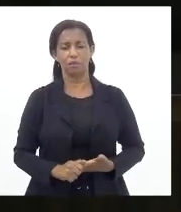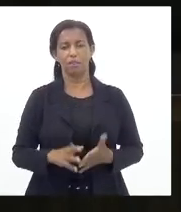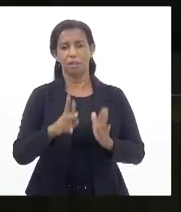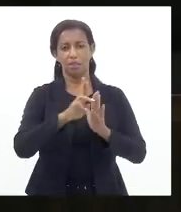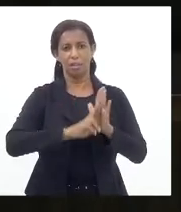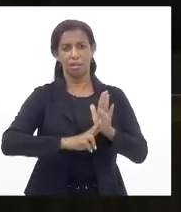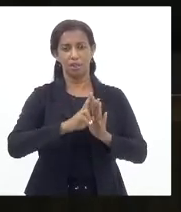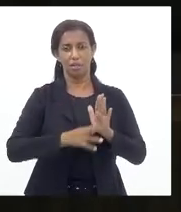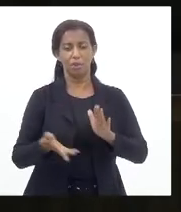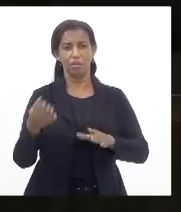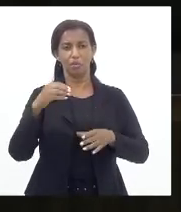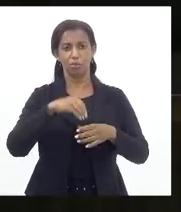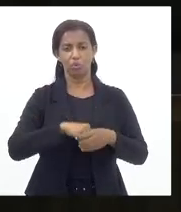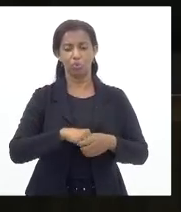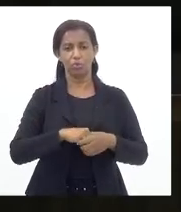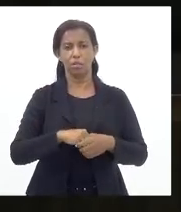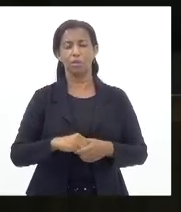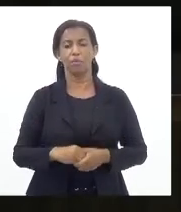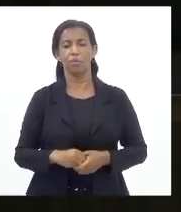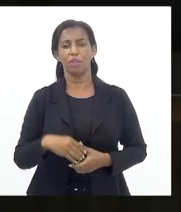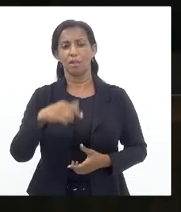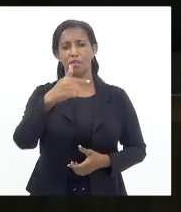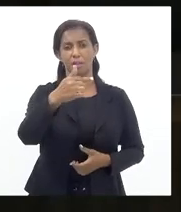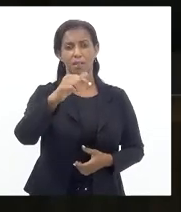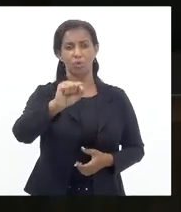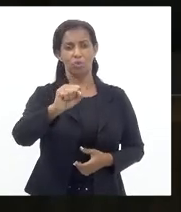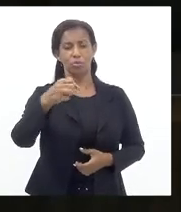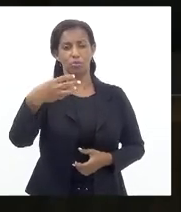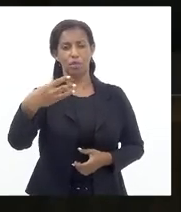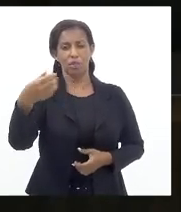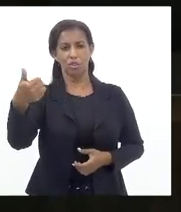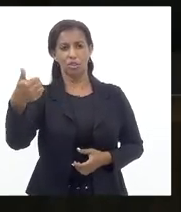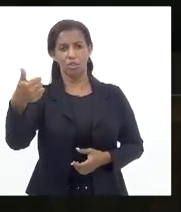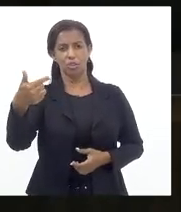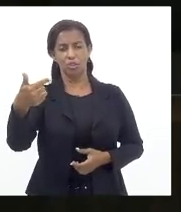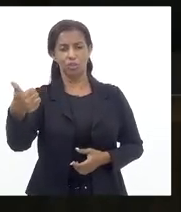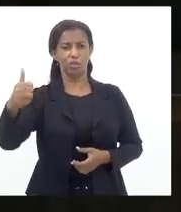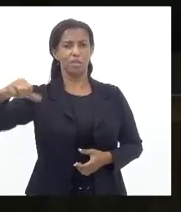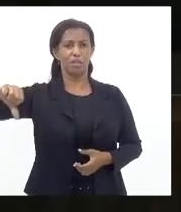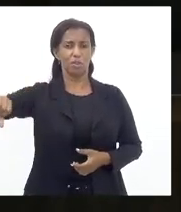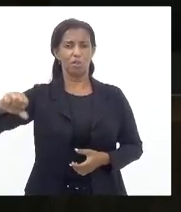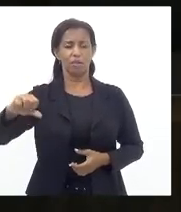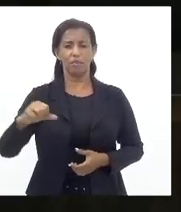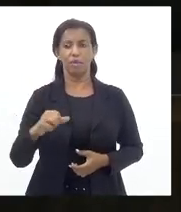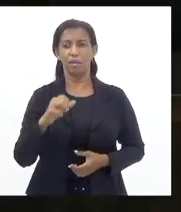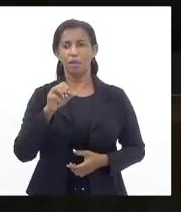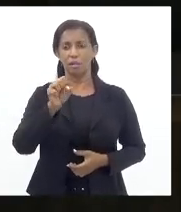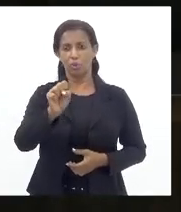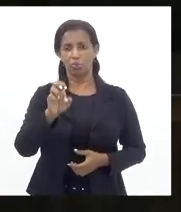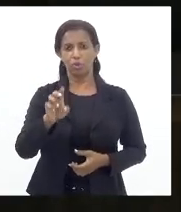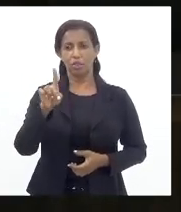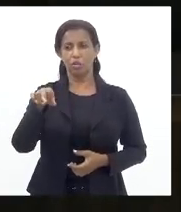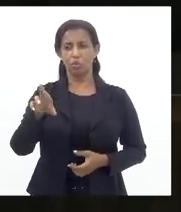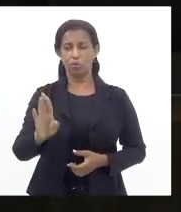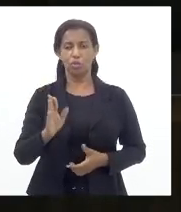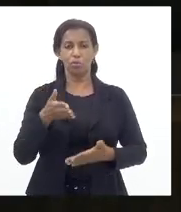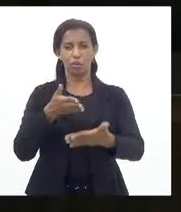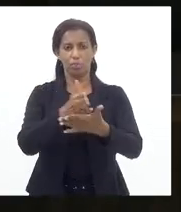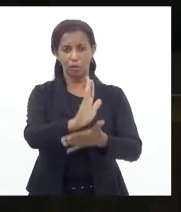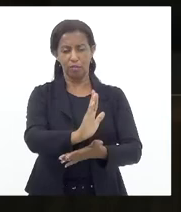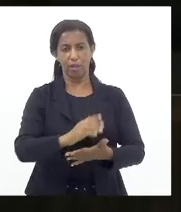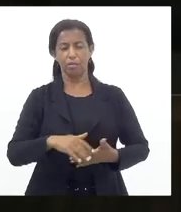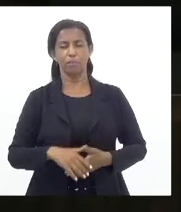Requerimento de inclusão na hora do dia do projeto 7.83.19 do deputado Marcelo do Seudino. Senhores que aprovam, permaneçam como estão.